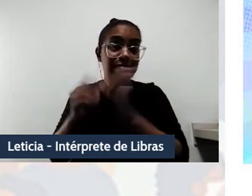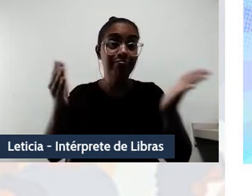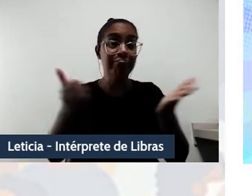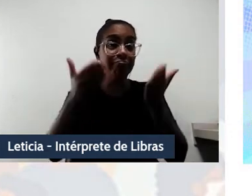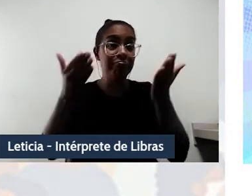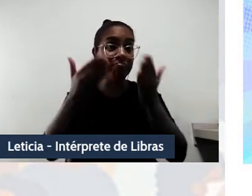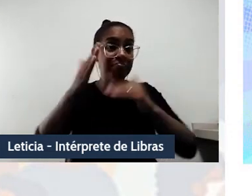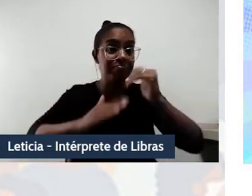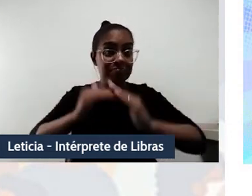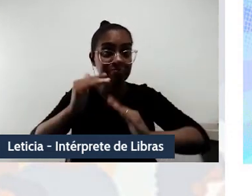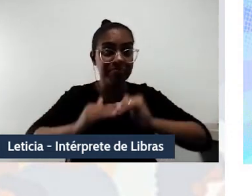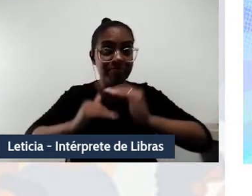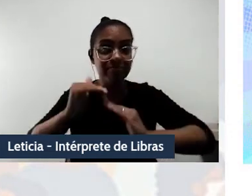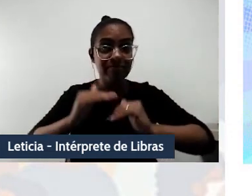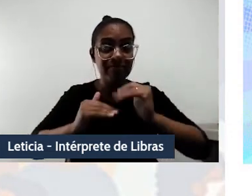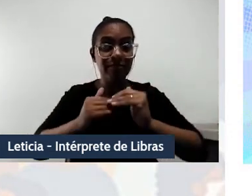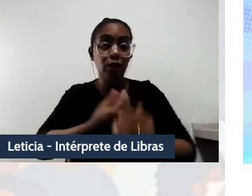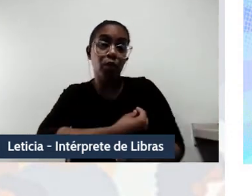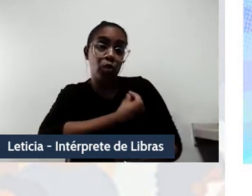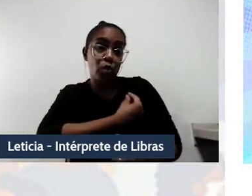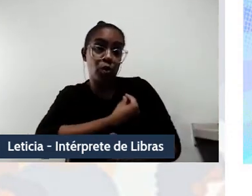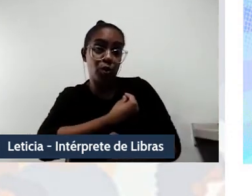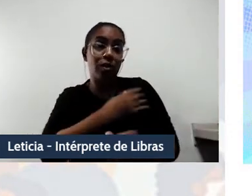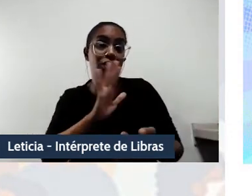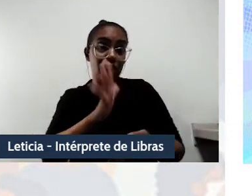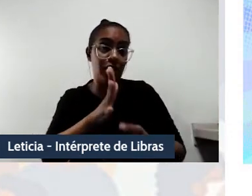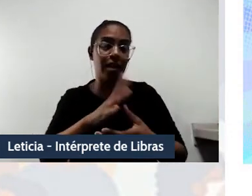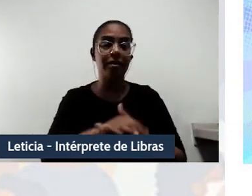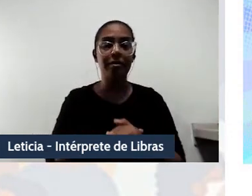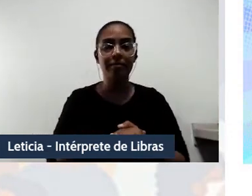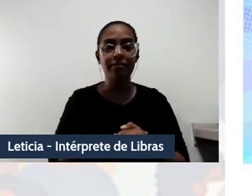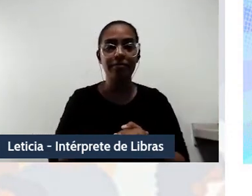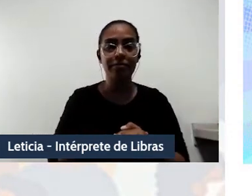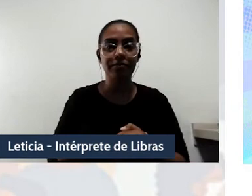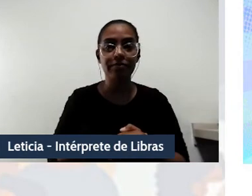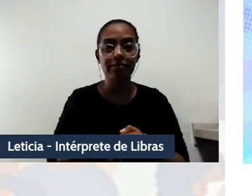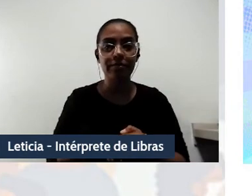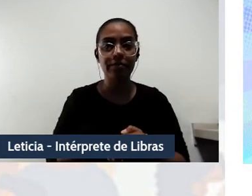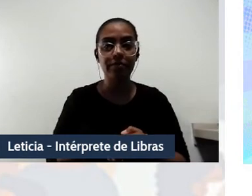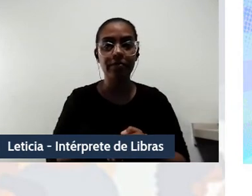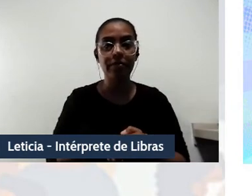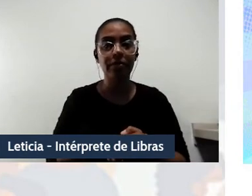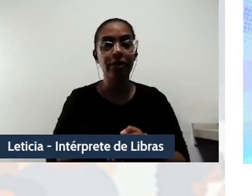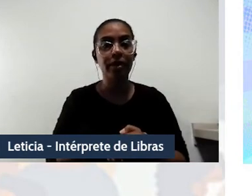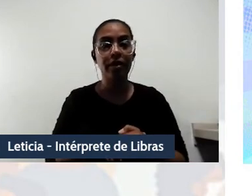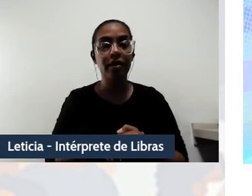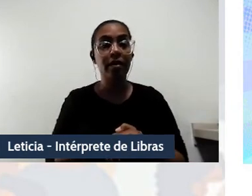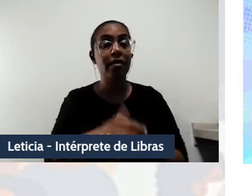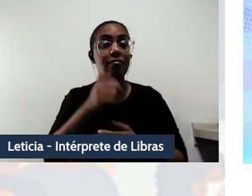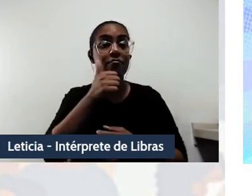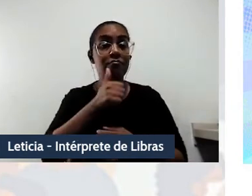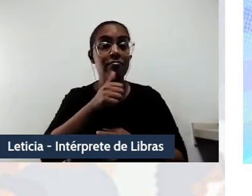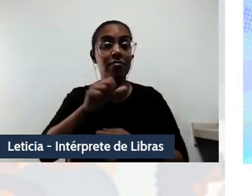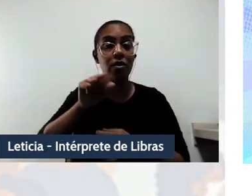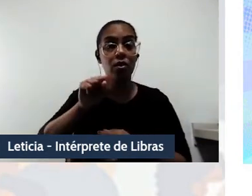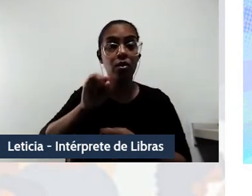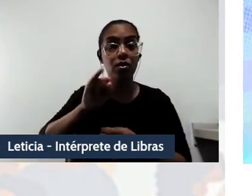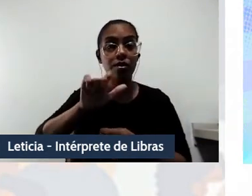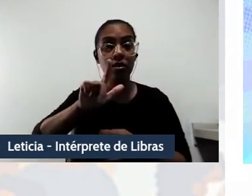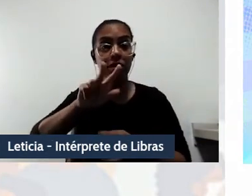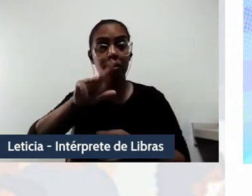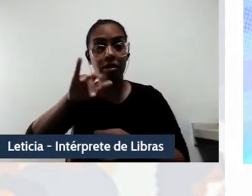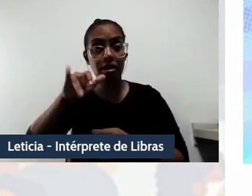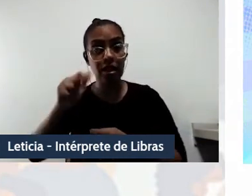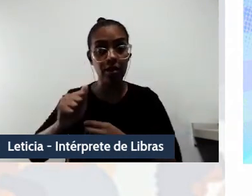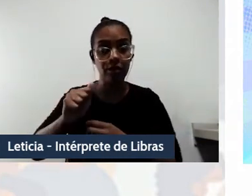implantação do bien-de-viver. Cito Buzek, para Silvia, os termos mudam, mas a lógica